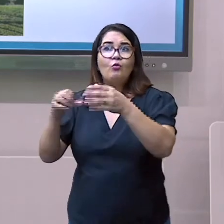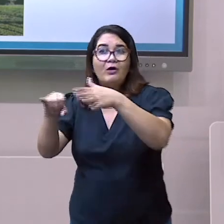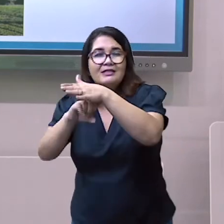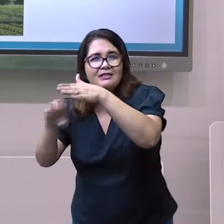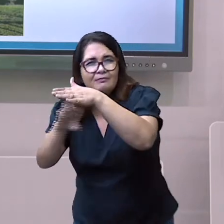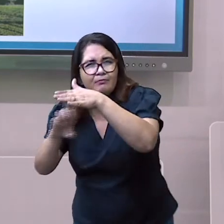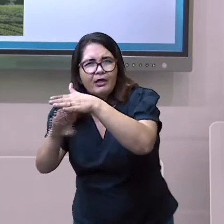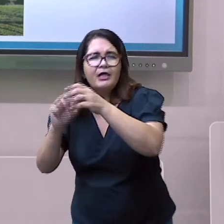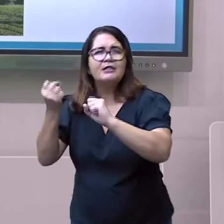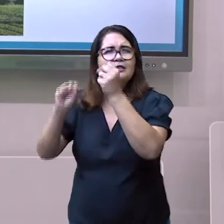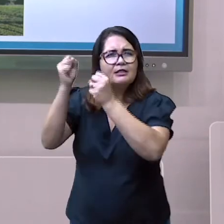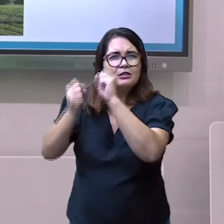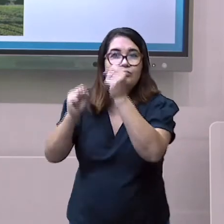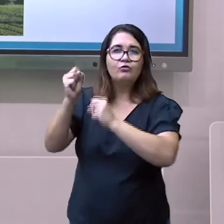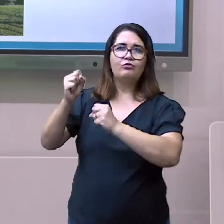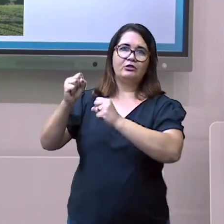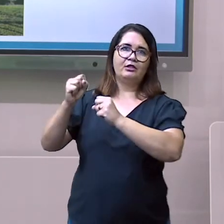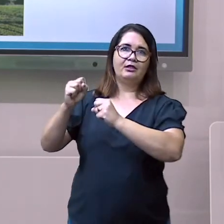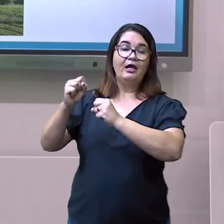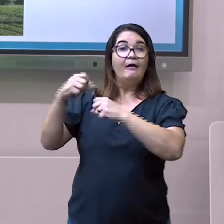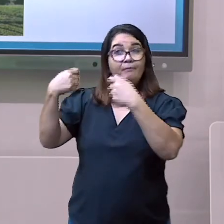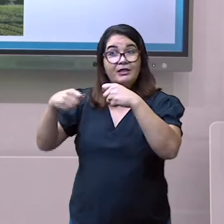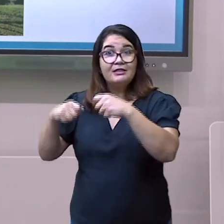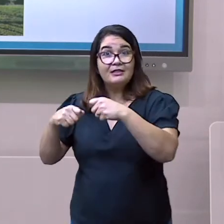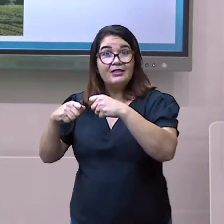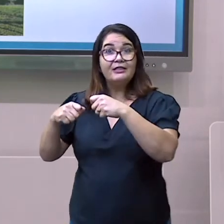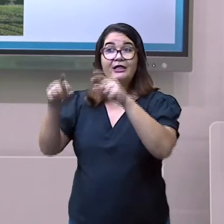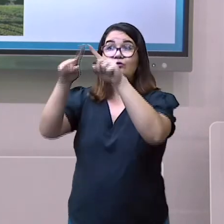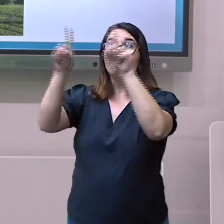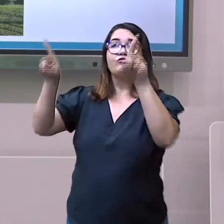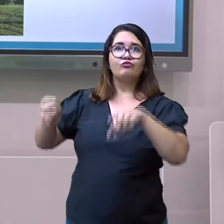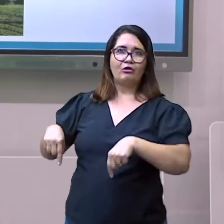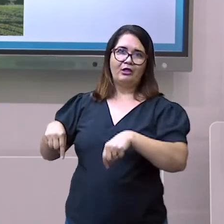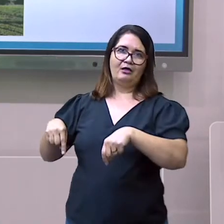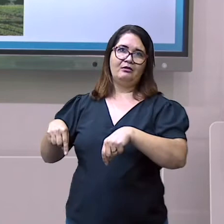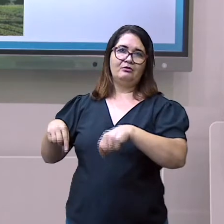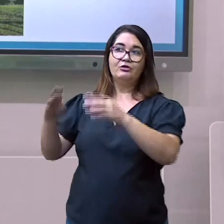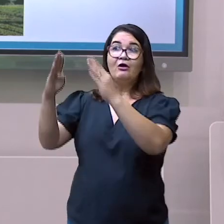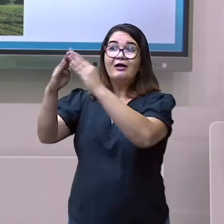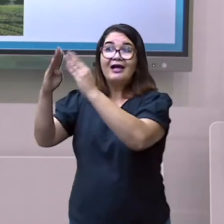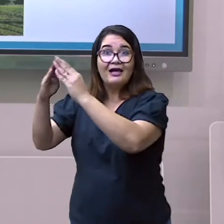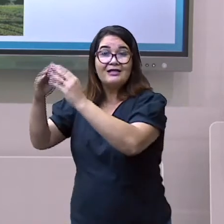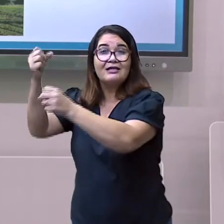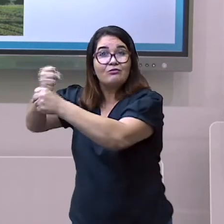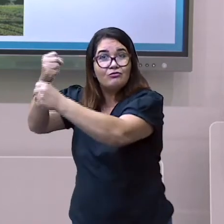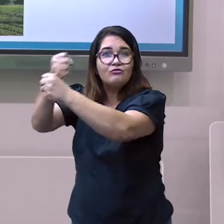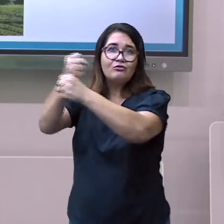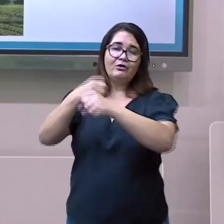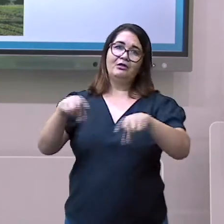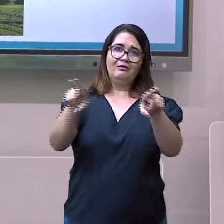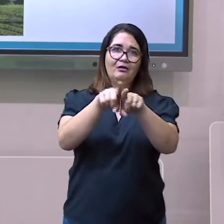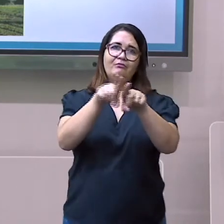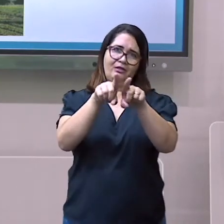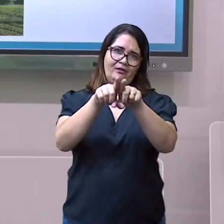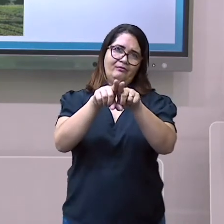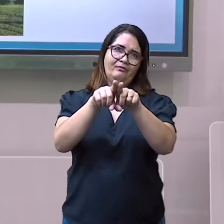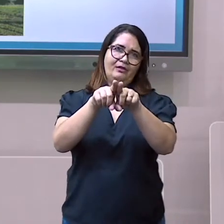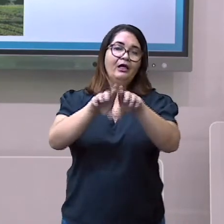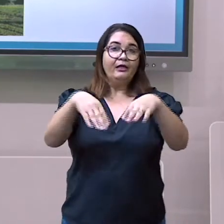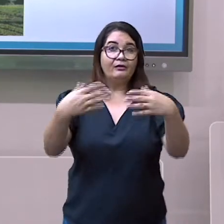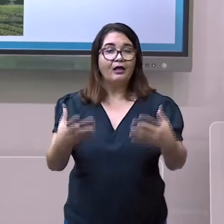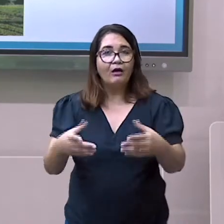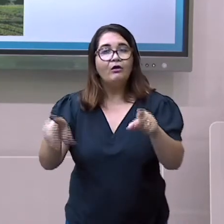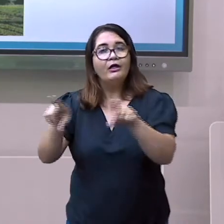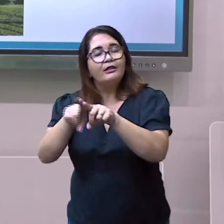predominam o comércio e a prestação de serviço, observa-se mais lojas e um intenso tráfego de